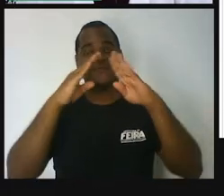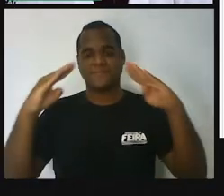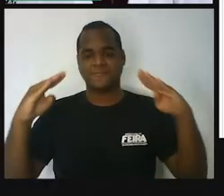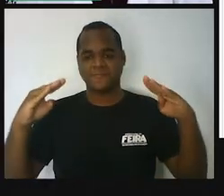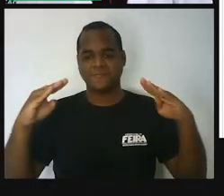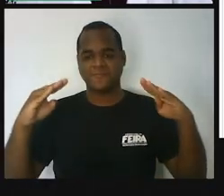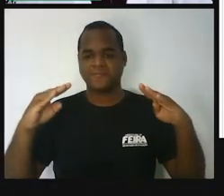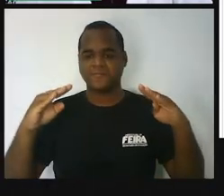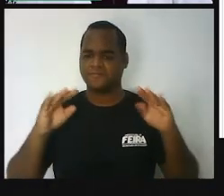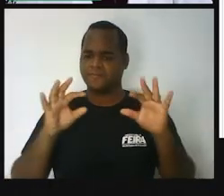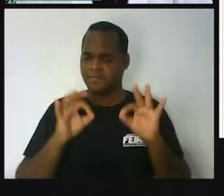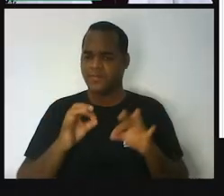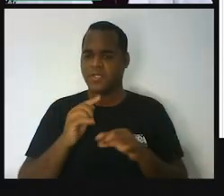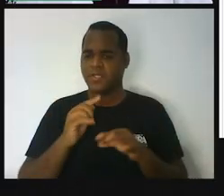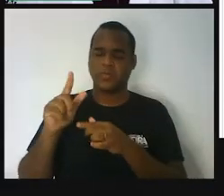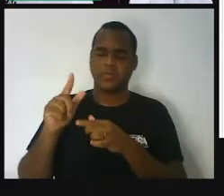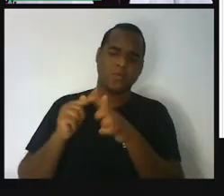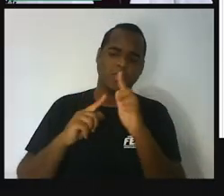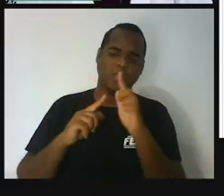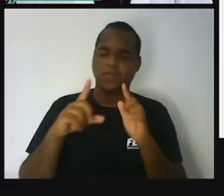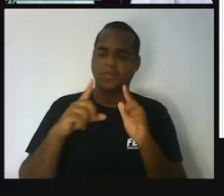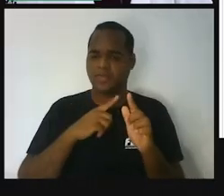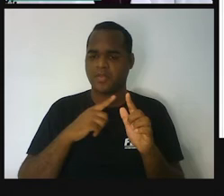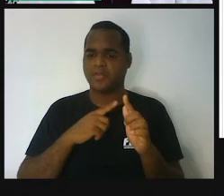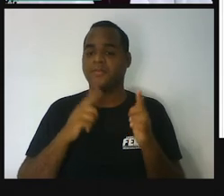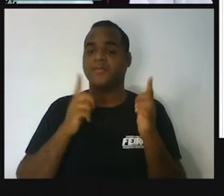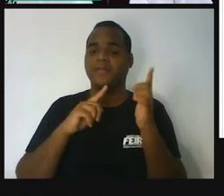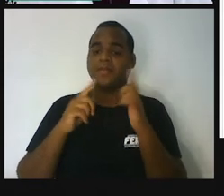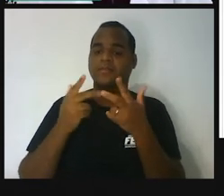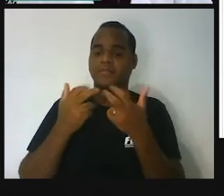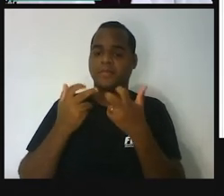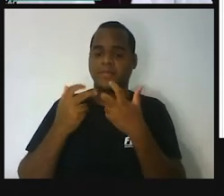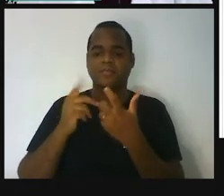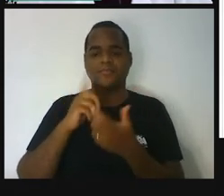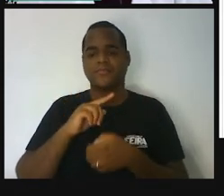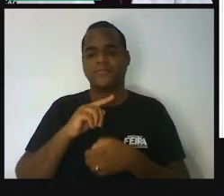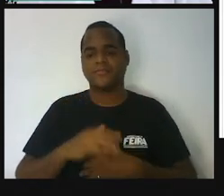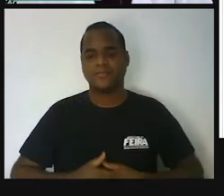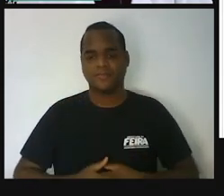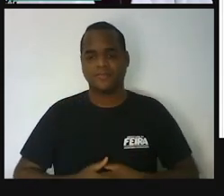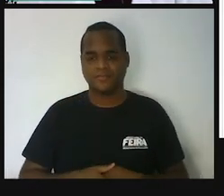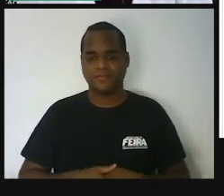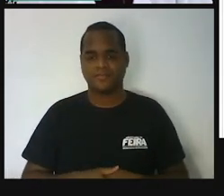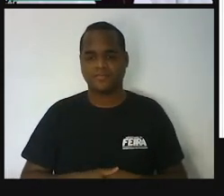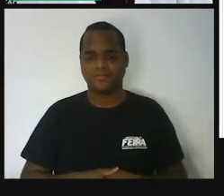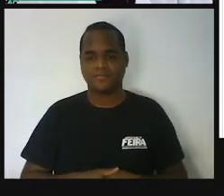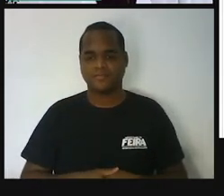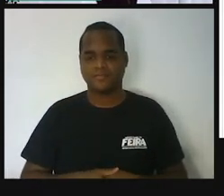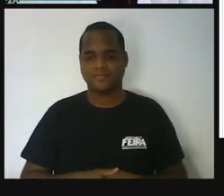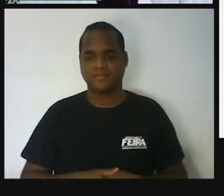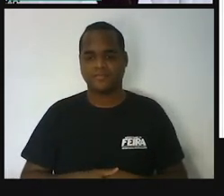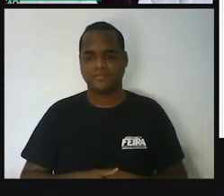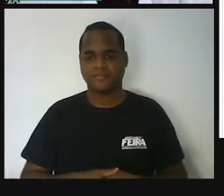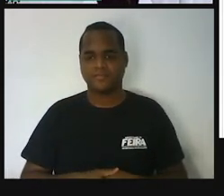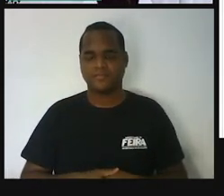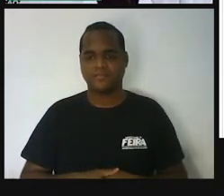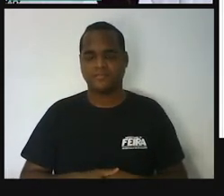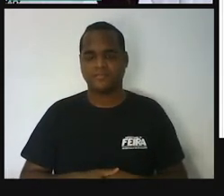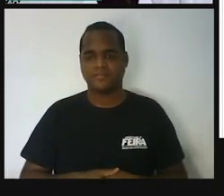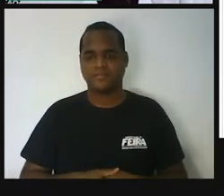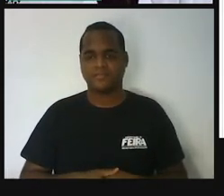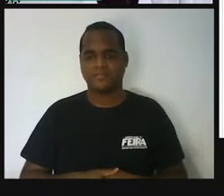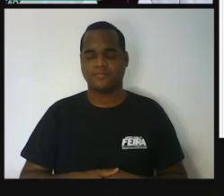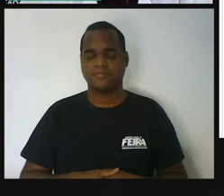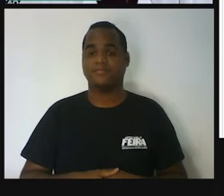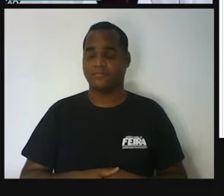E aí, será que tem outras que a gente consiga perceber? Então, vamos lá. Eu vou aqui. Olha só. Olha só